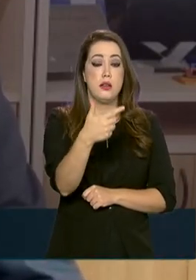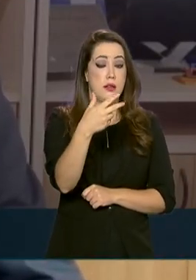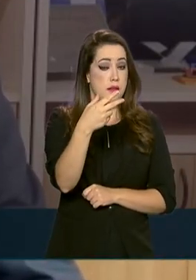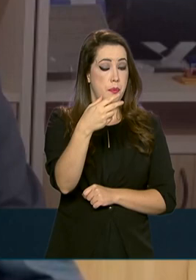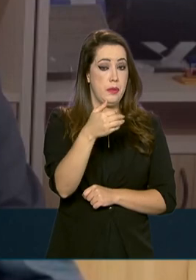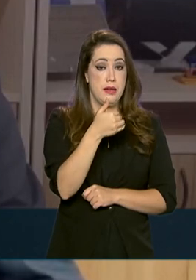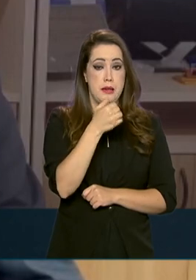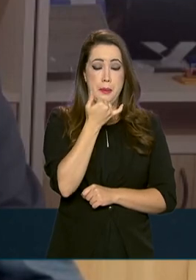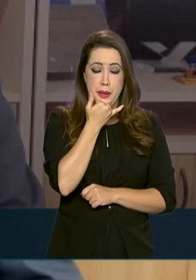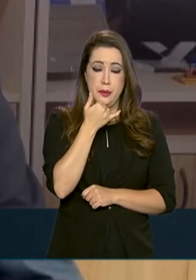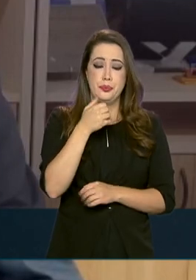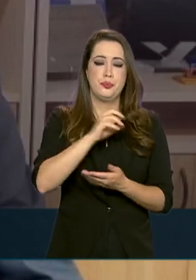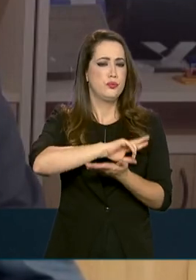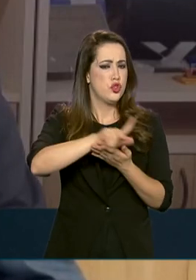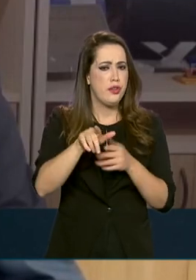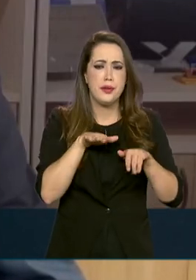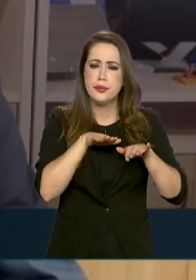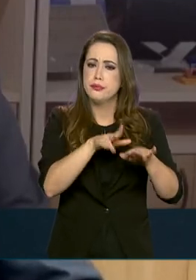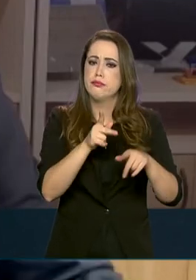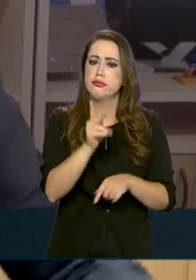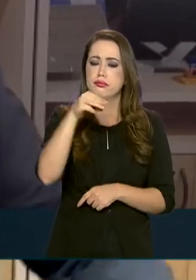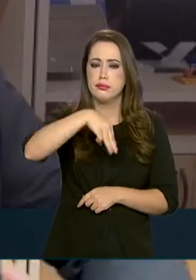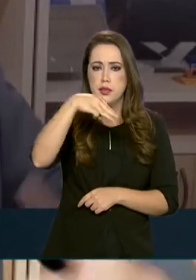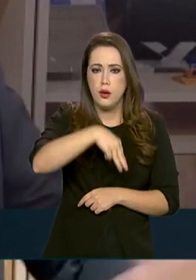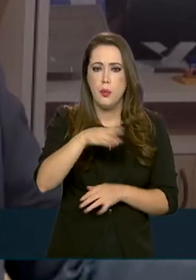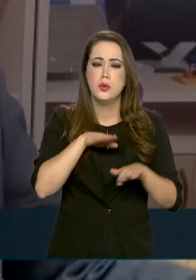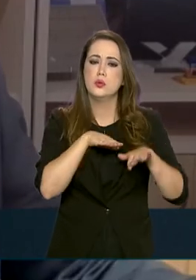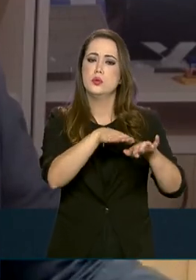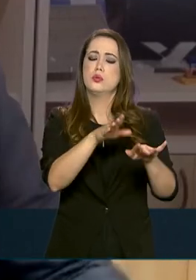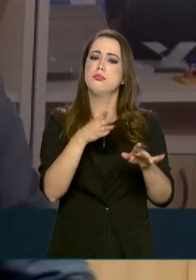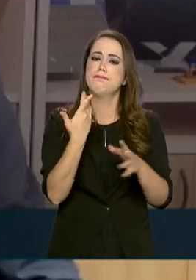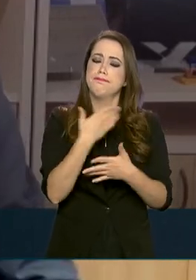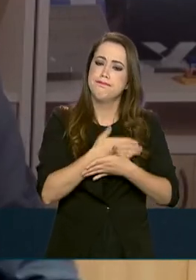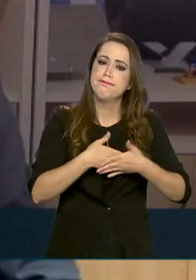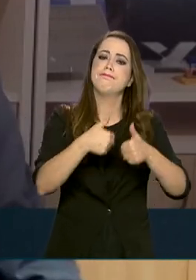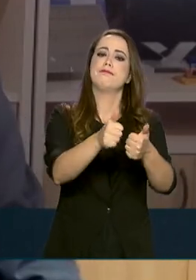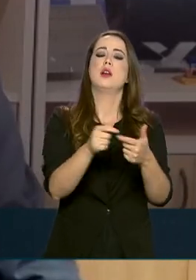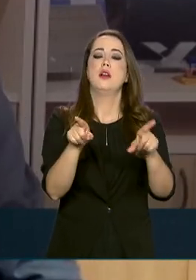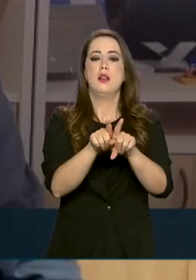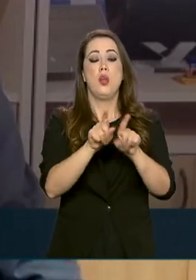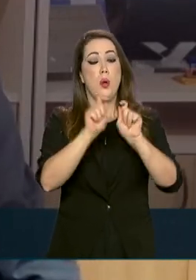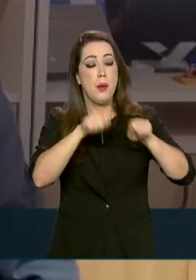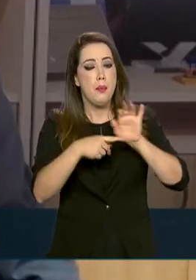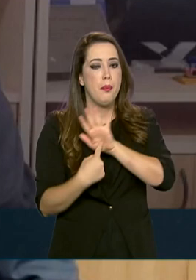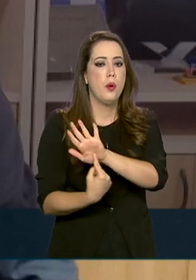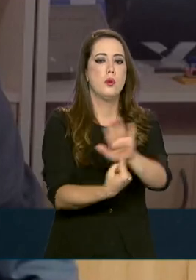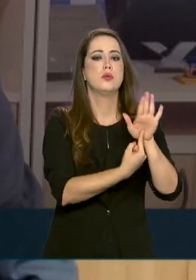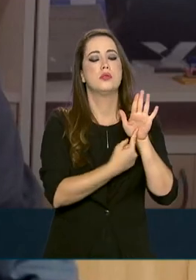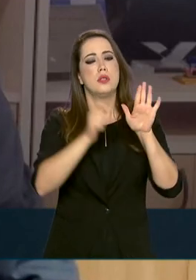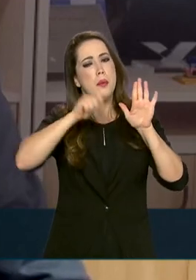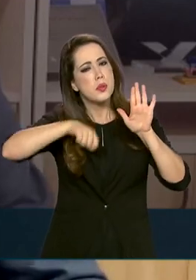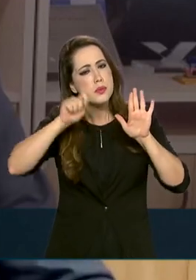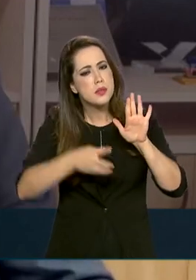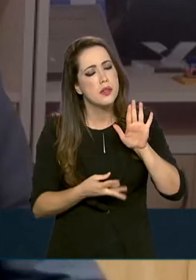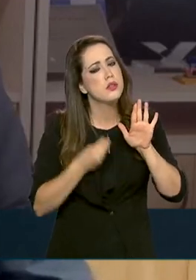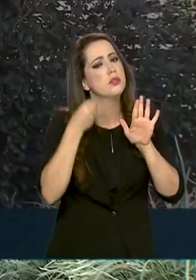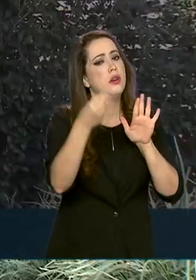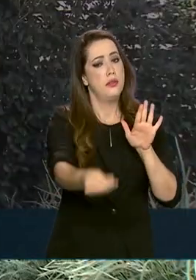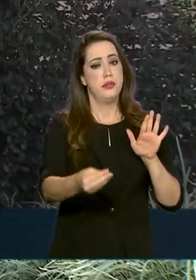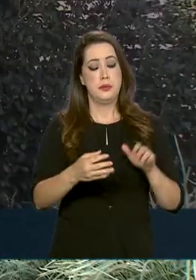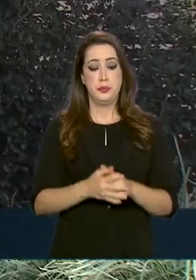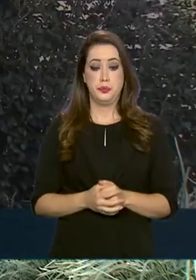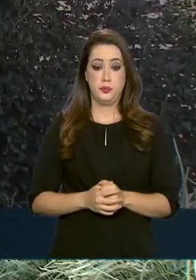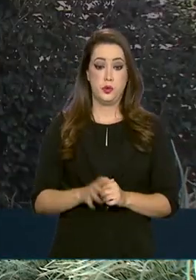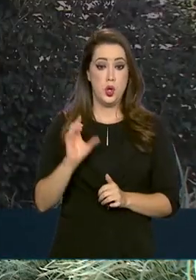quilômetros de rodovias restauradas, o que mostra o tamanho da entrega que foi feita.